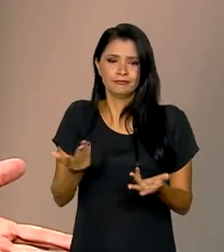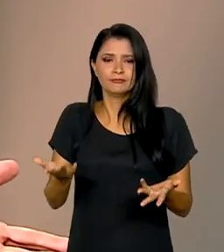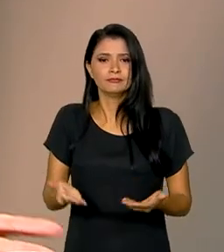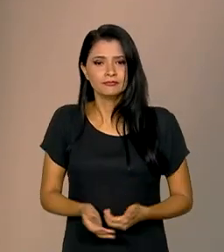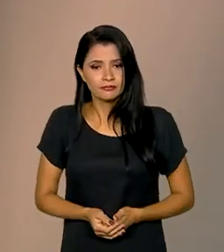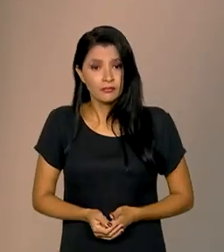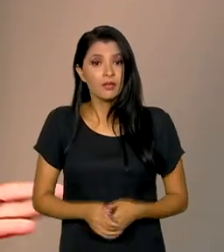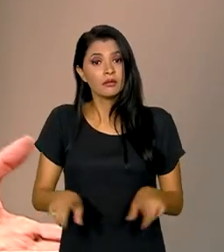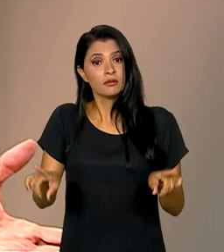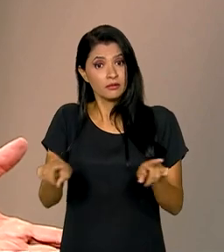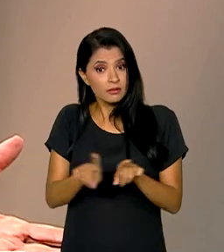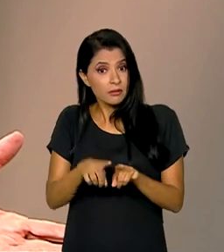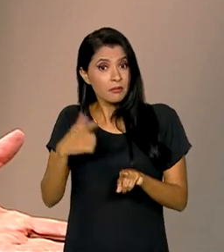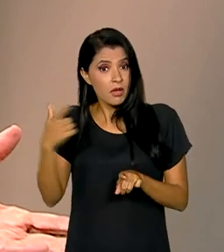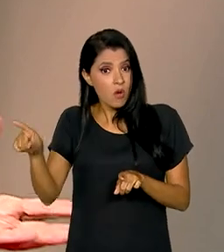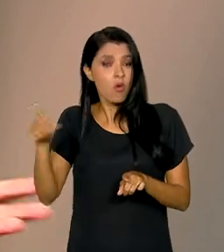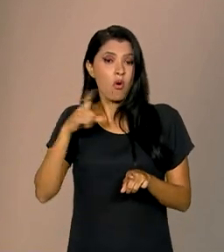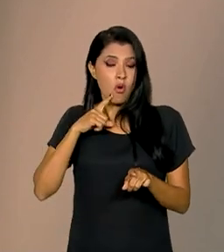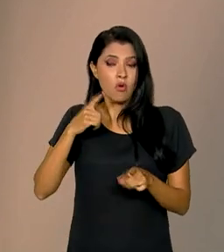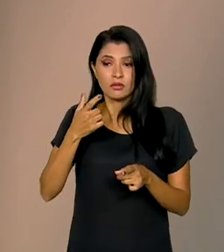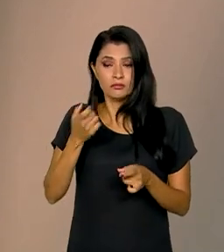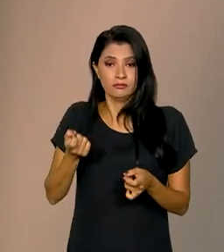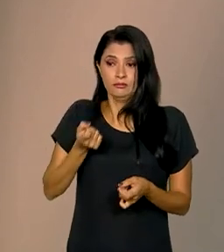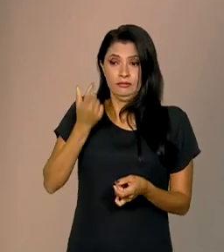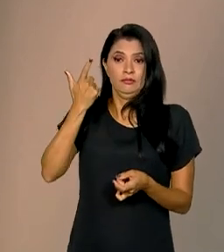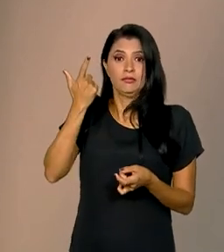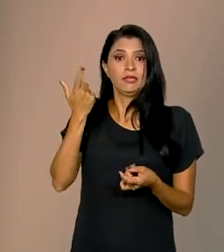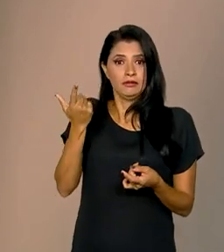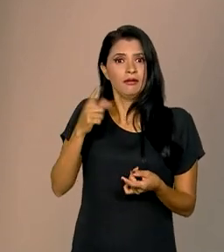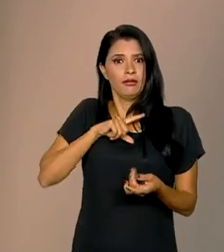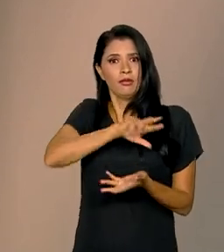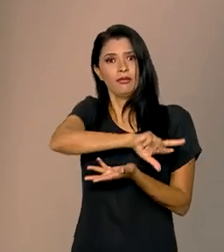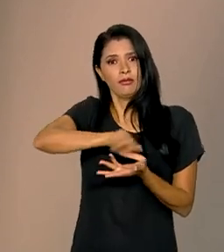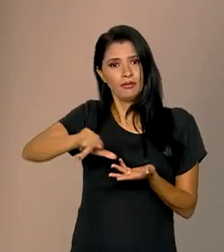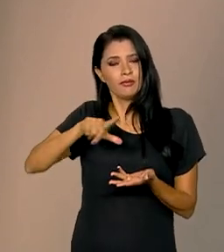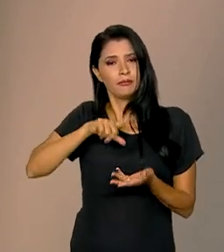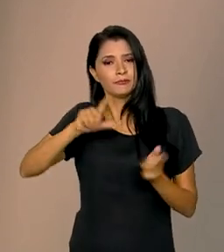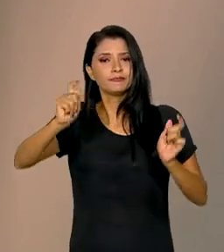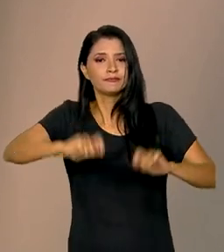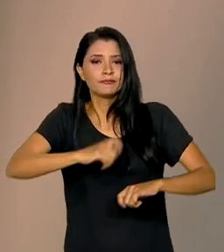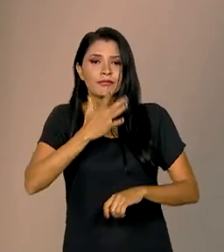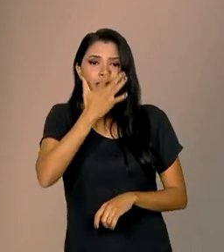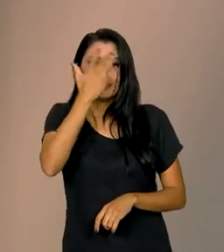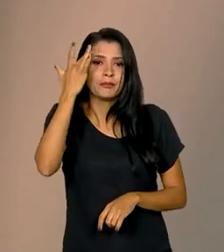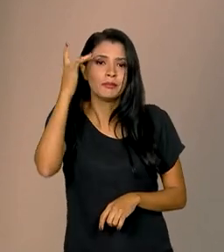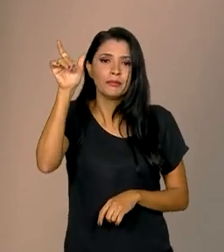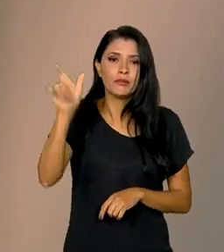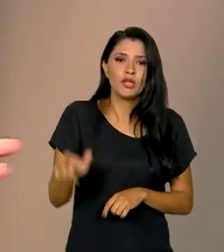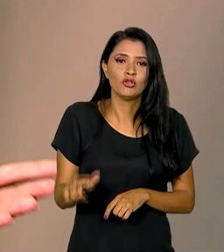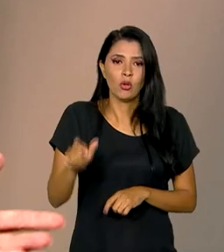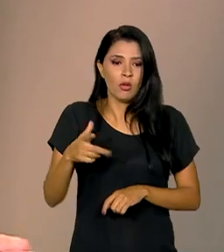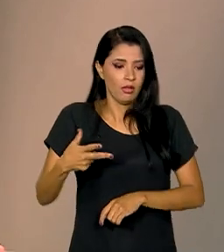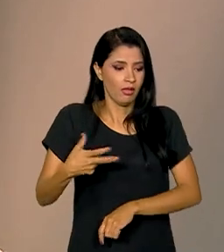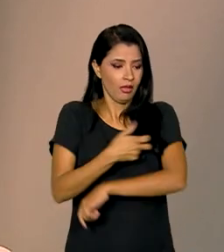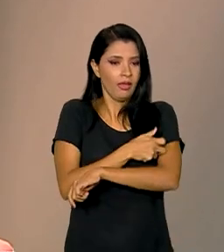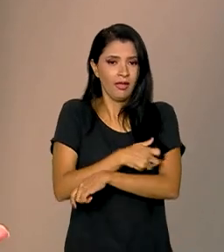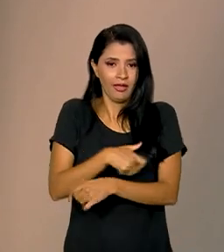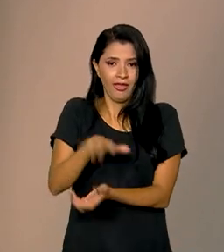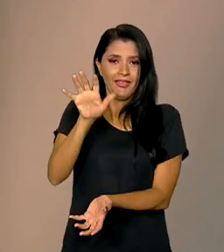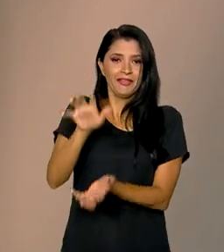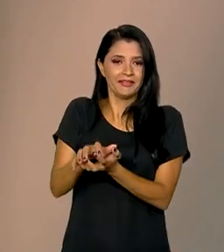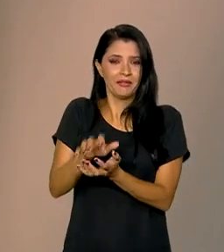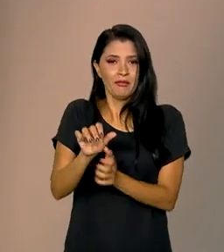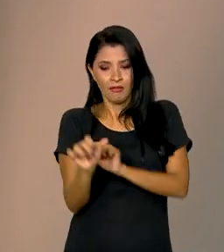também, em termos de coisas bizarras, a possibilidade da pessoa se tornar um jacaré. Isso também